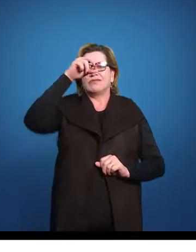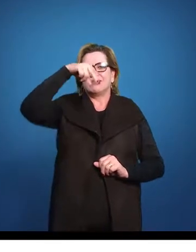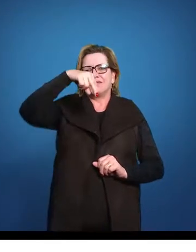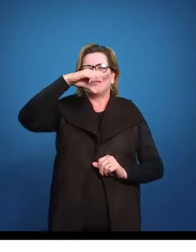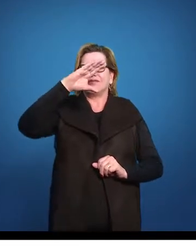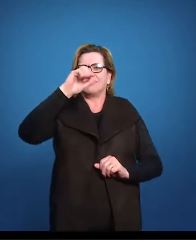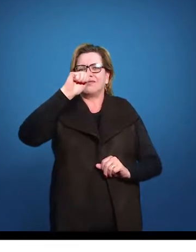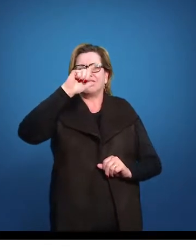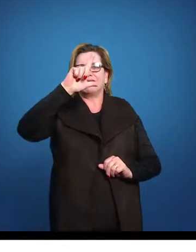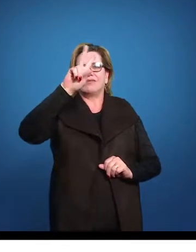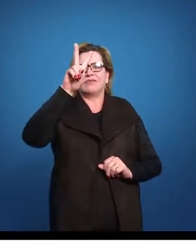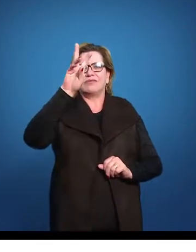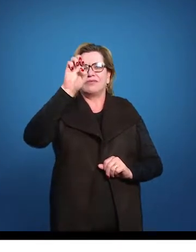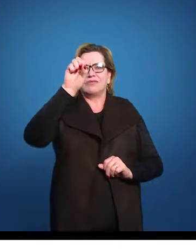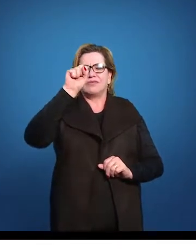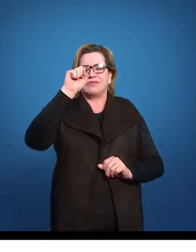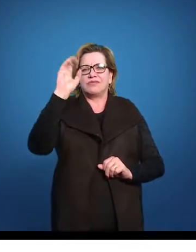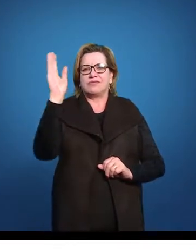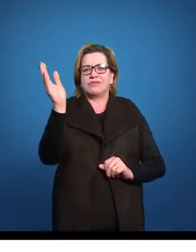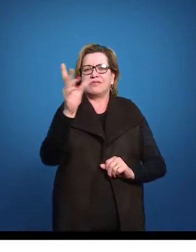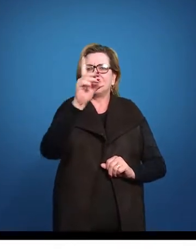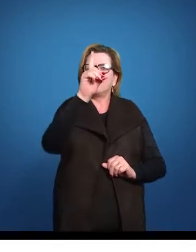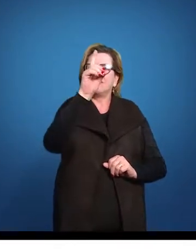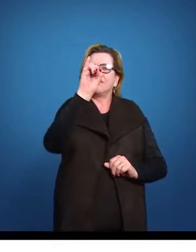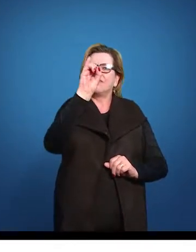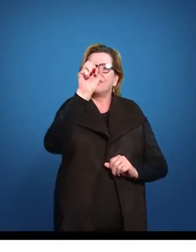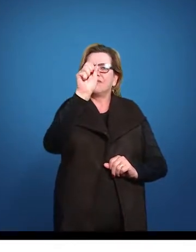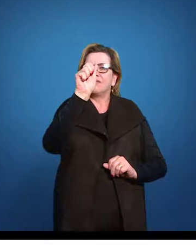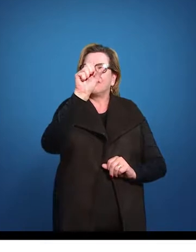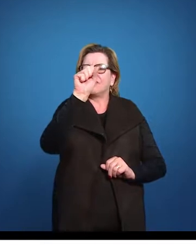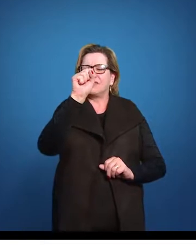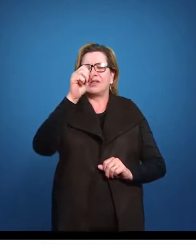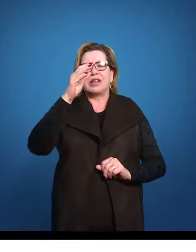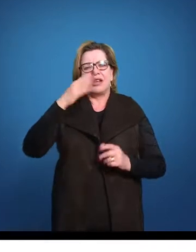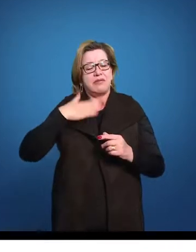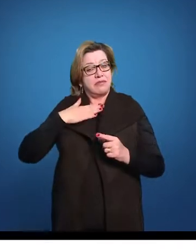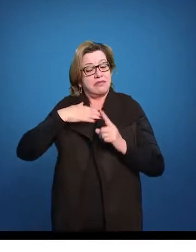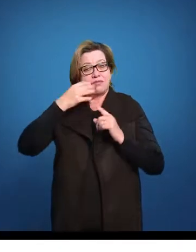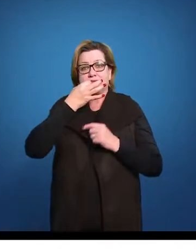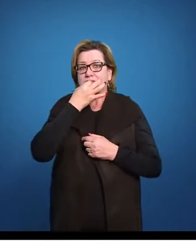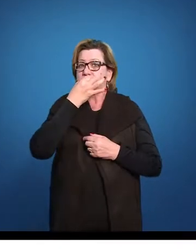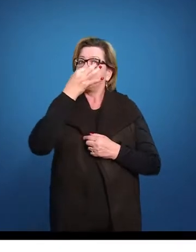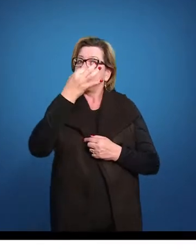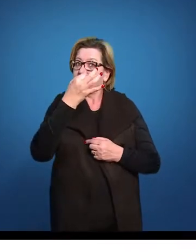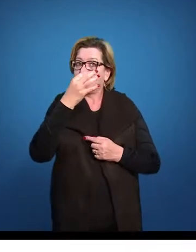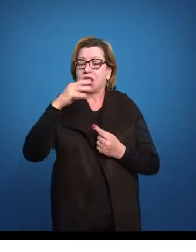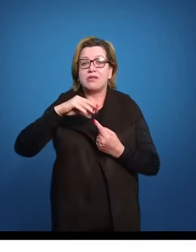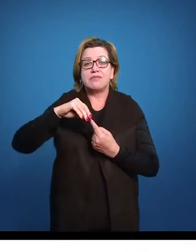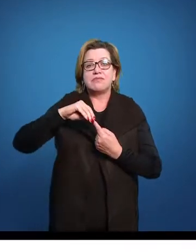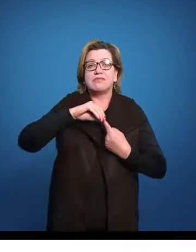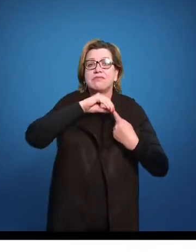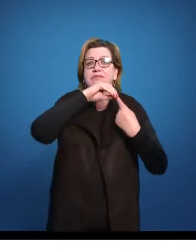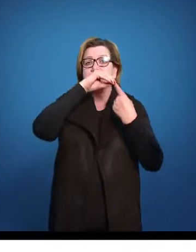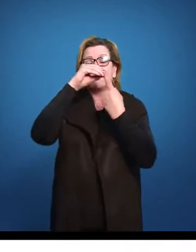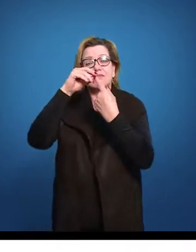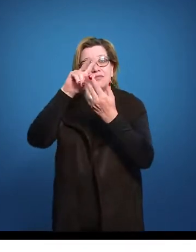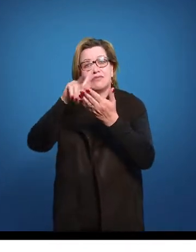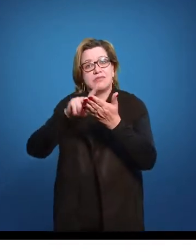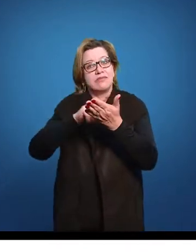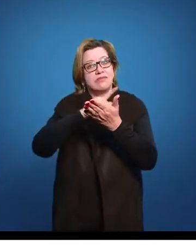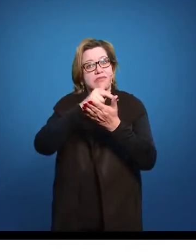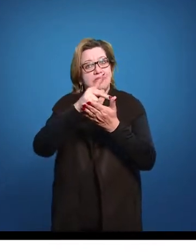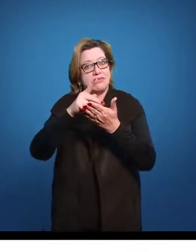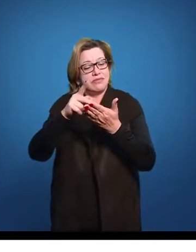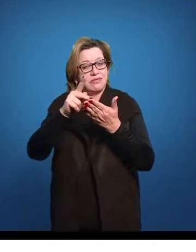brasileiro do romantismo. Ele vai falar, ele vai ter esse tom saudosista quando ele escreve a Canção do Exílio, porque,